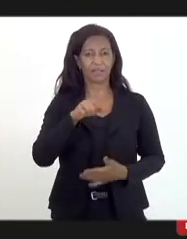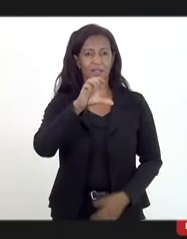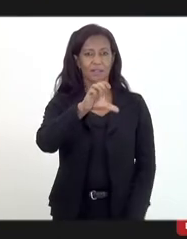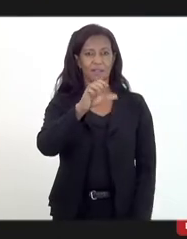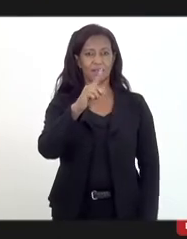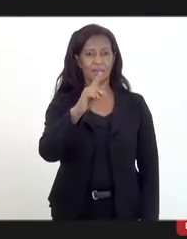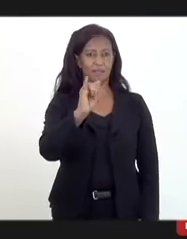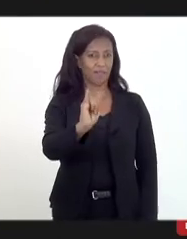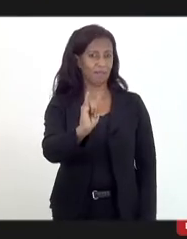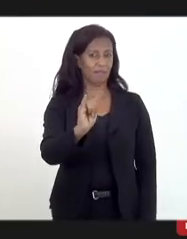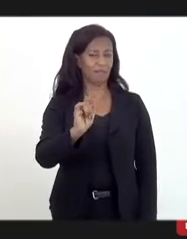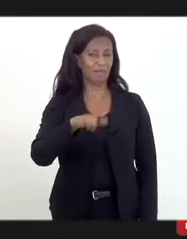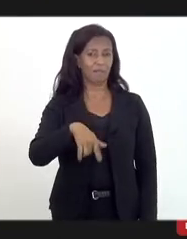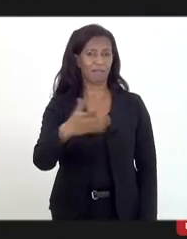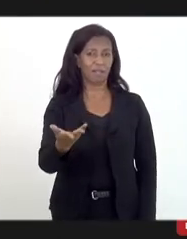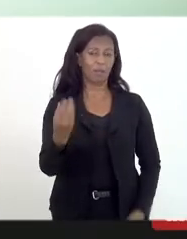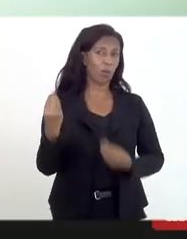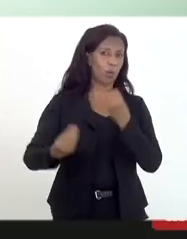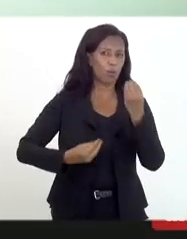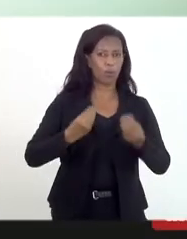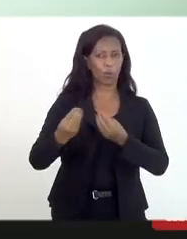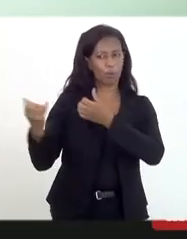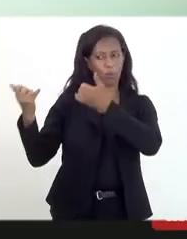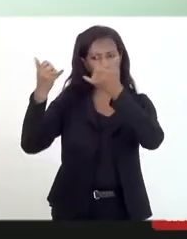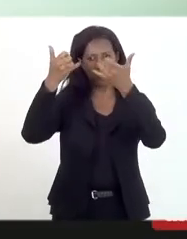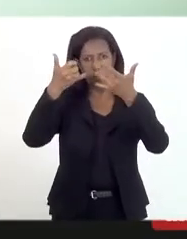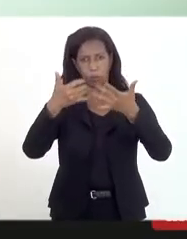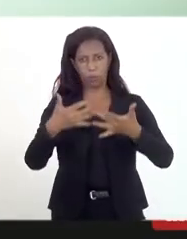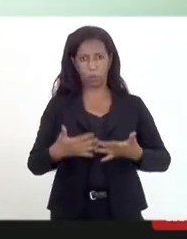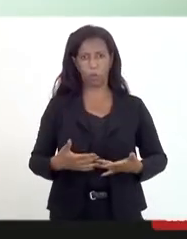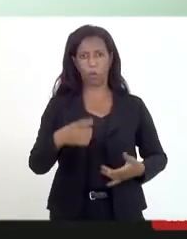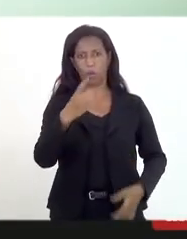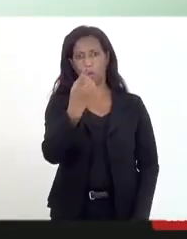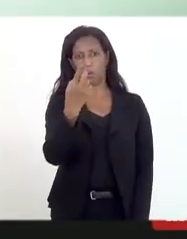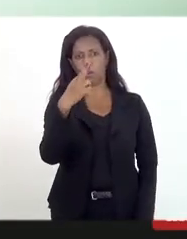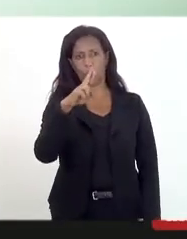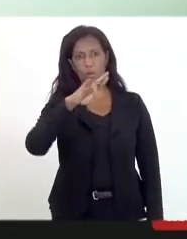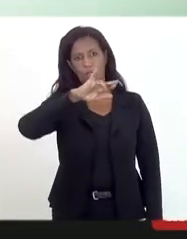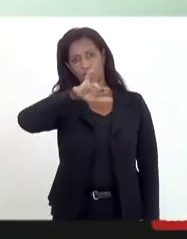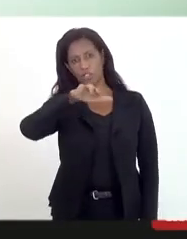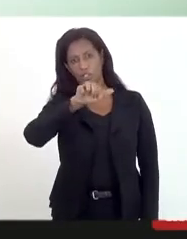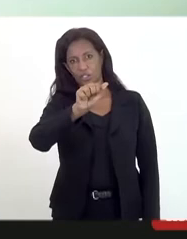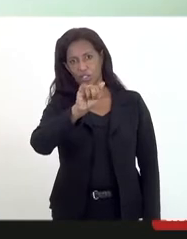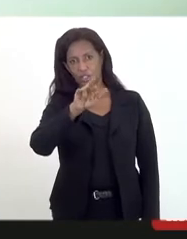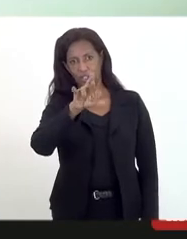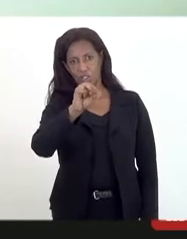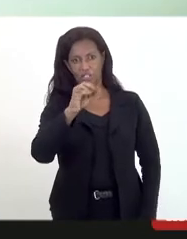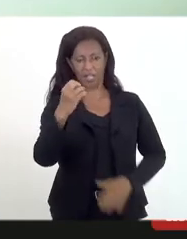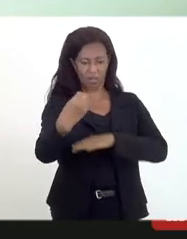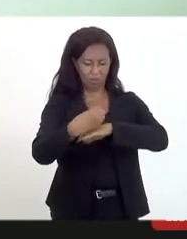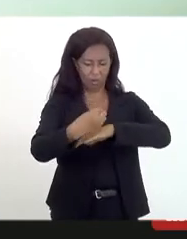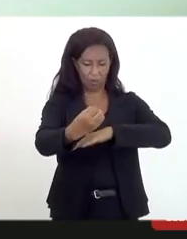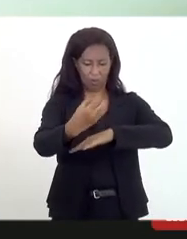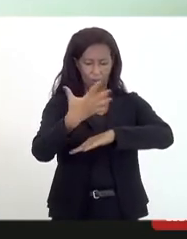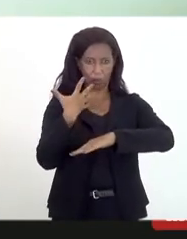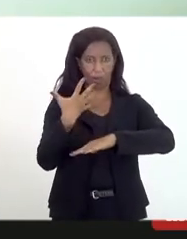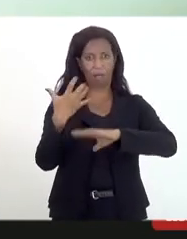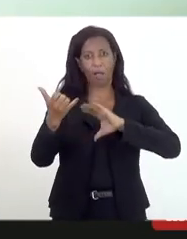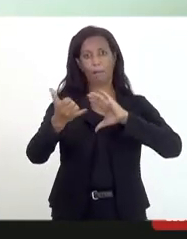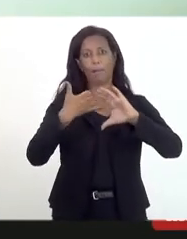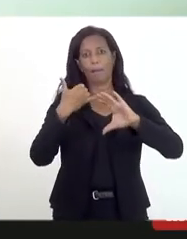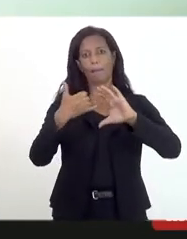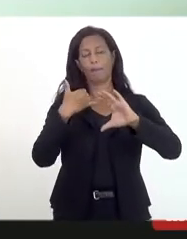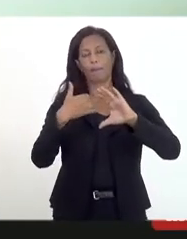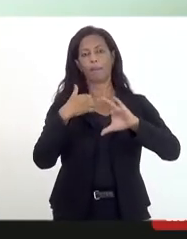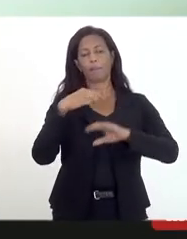evidente que, como já foi dito aqui pelo doutor Jaime, quero já agradecer que já nos enviou por zap o relatório do